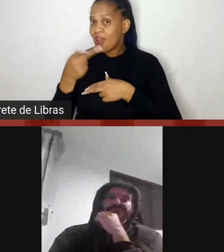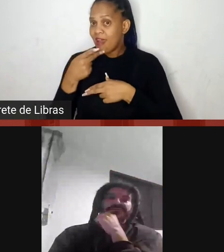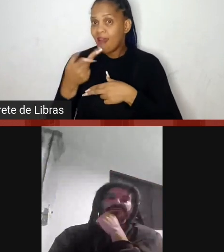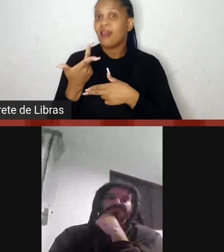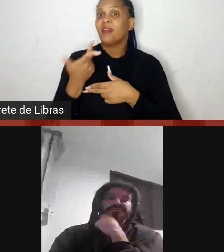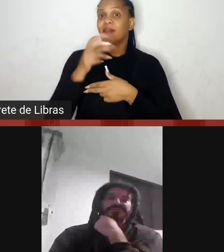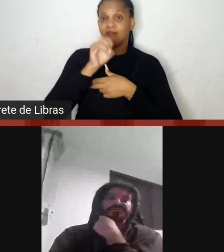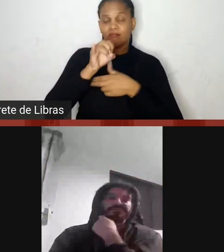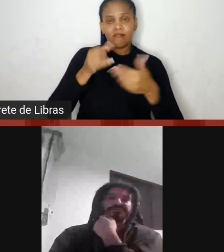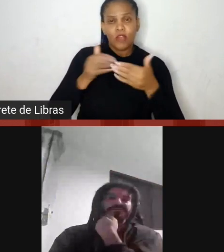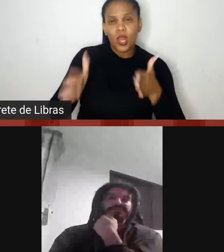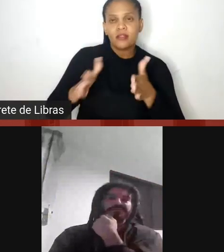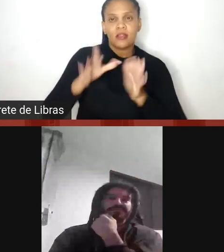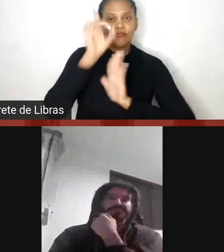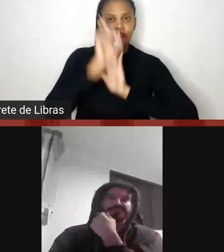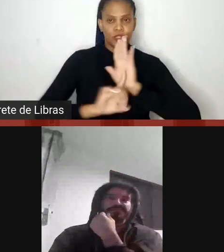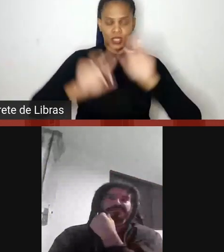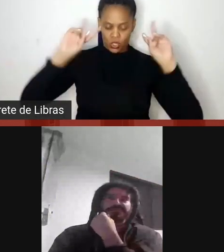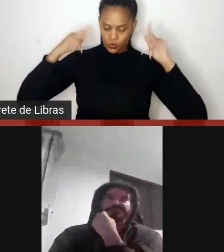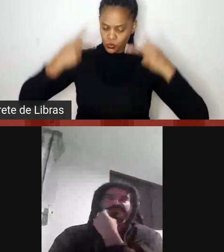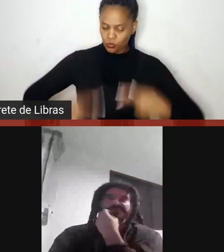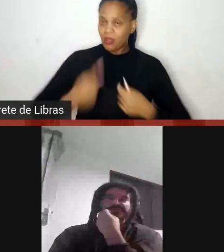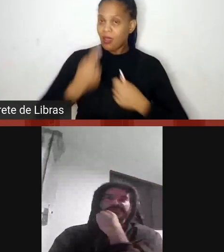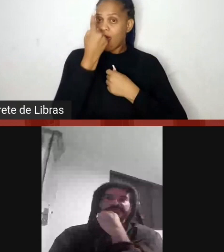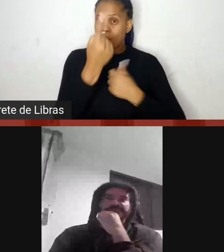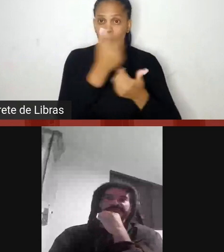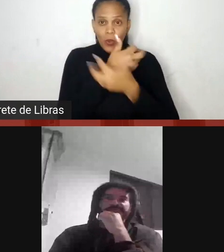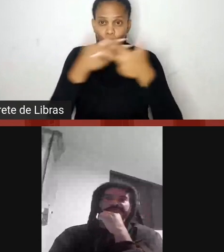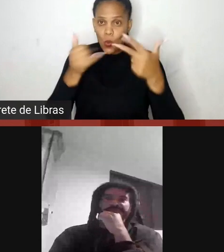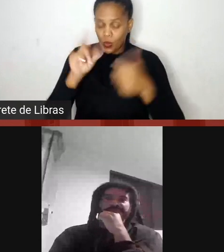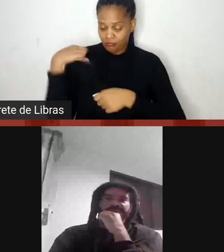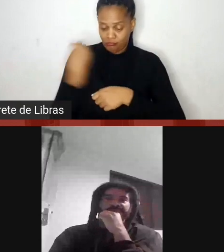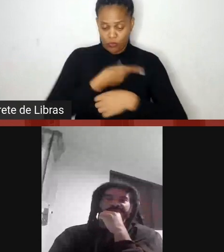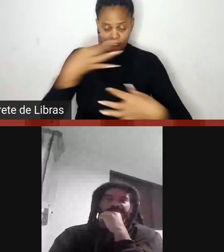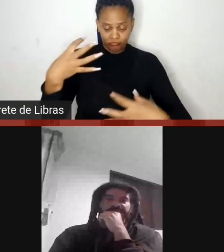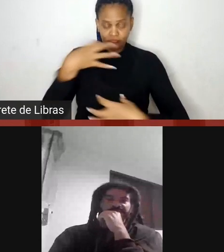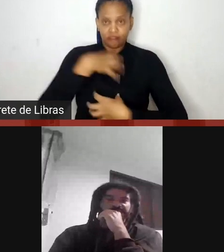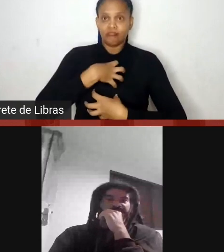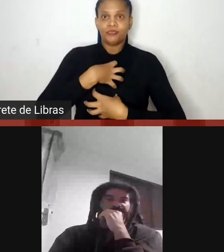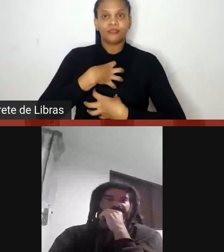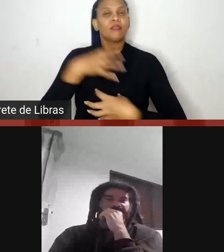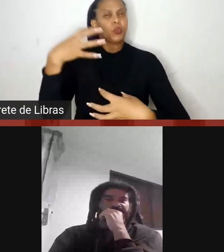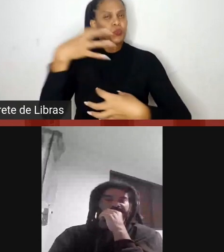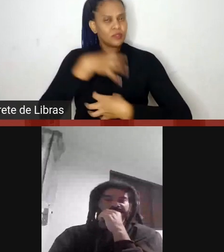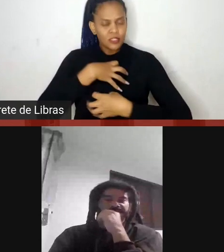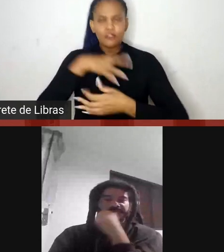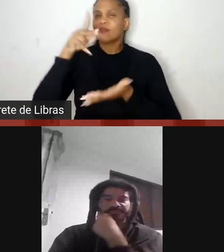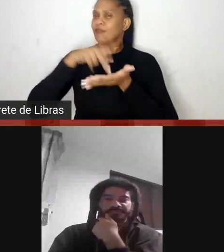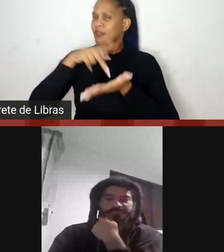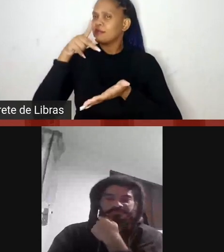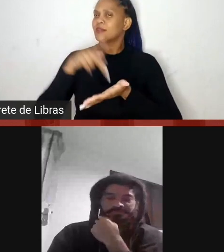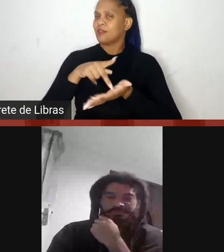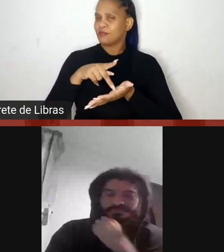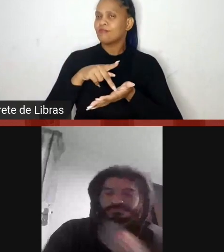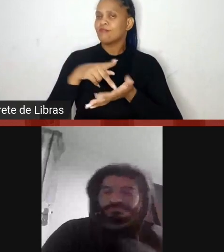humanos, é uma das coisas que nós sentimos, nós sentimos essa violação na pele, né, e